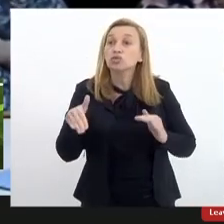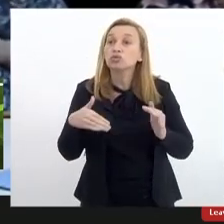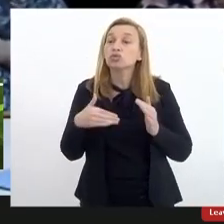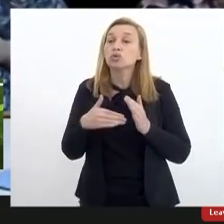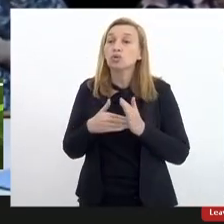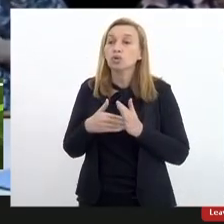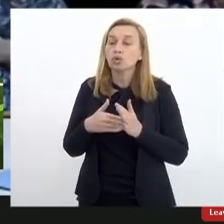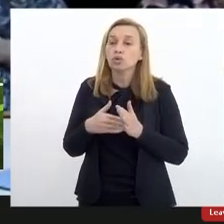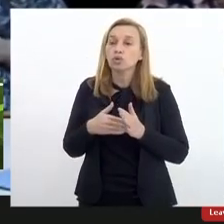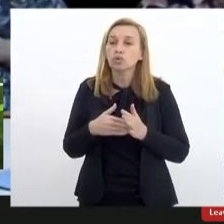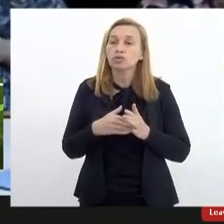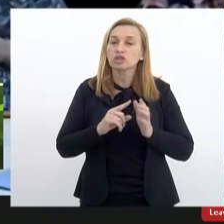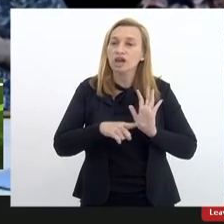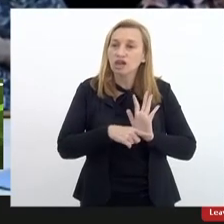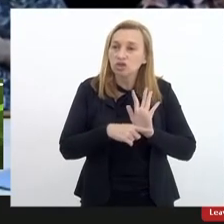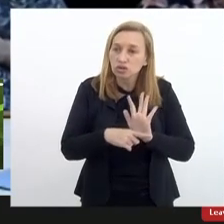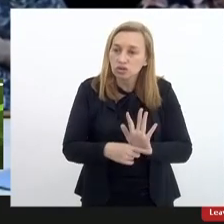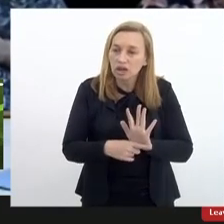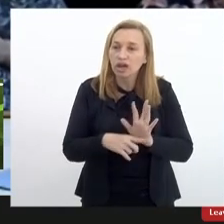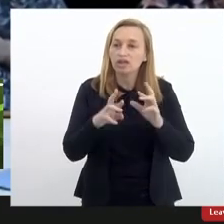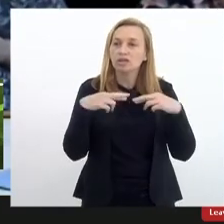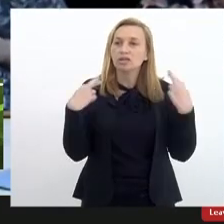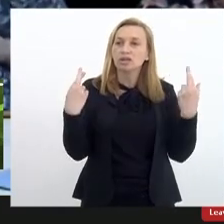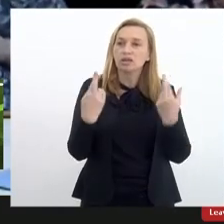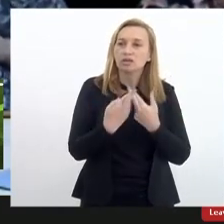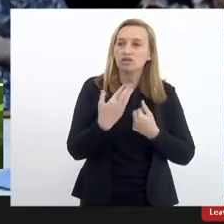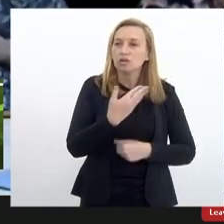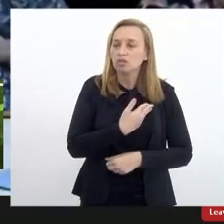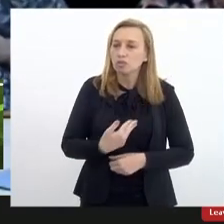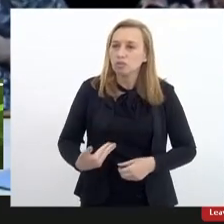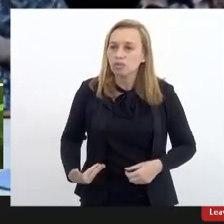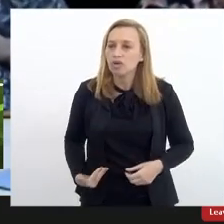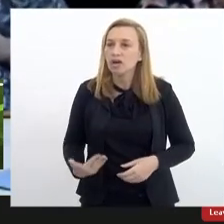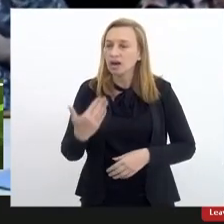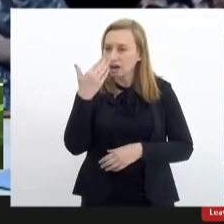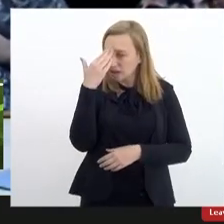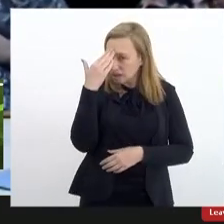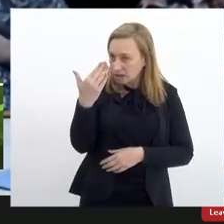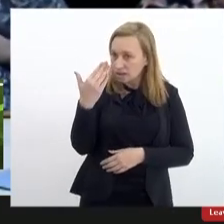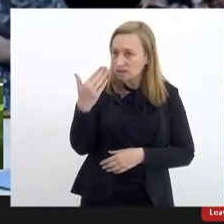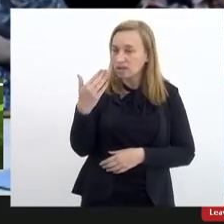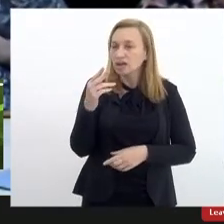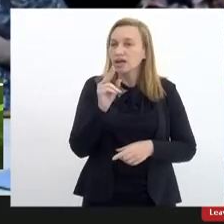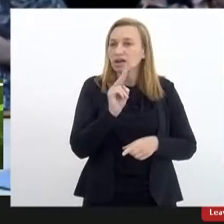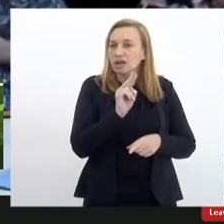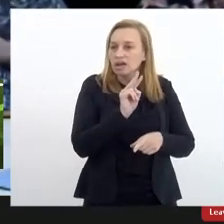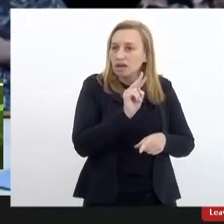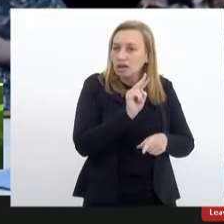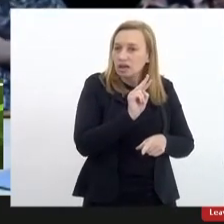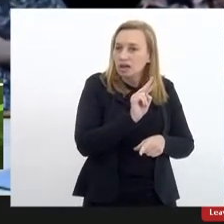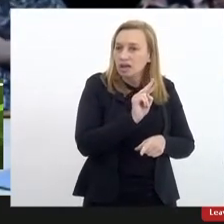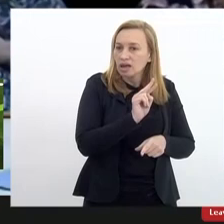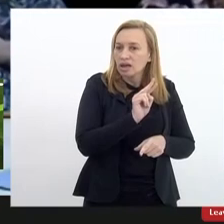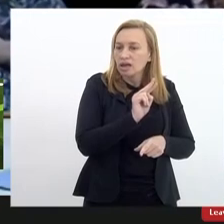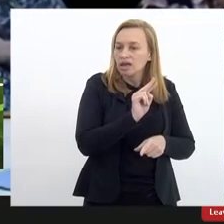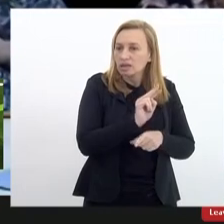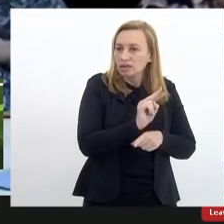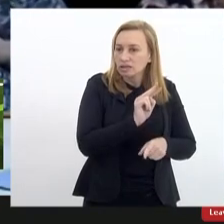contribuíram com essa audiência pública agradecer a inspetora Rosilene